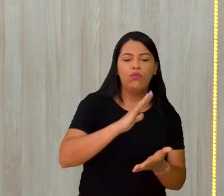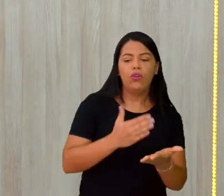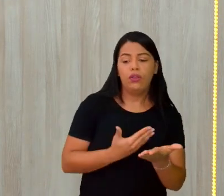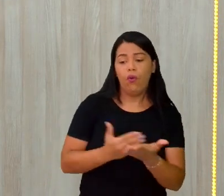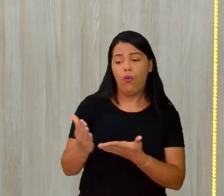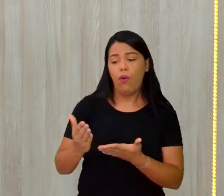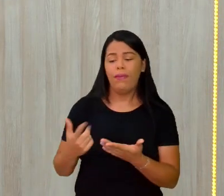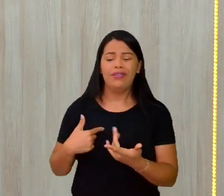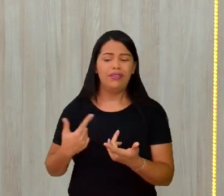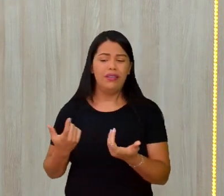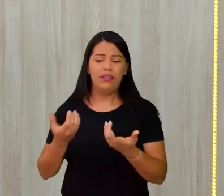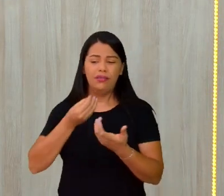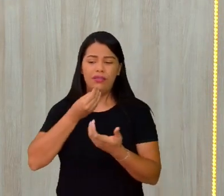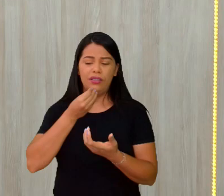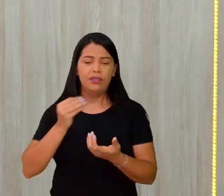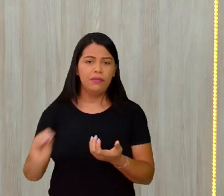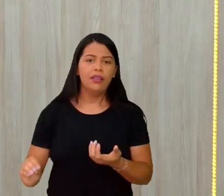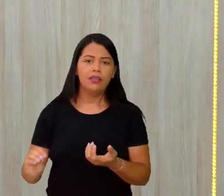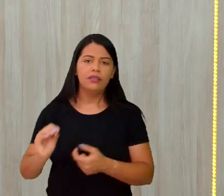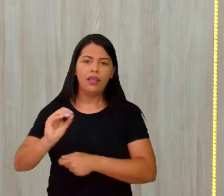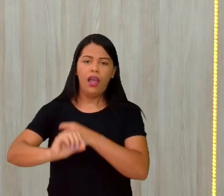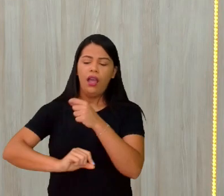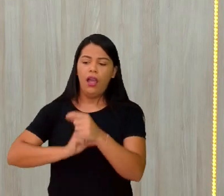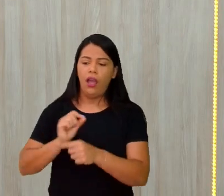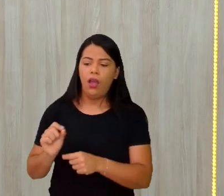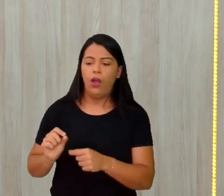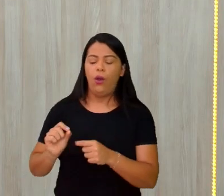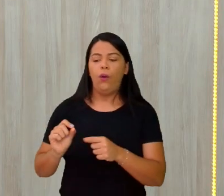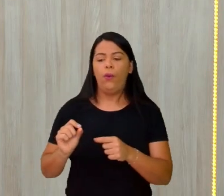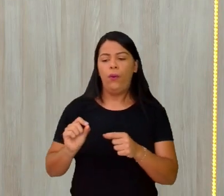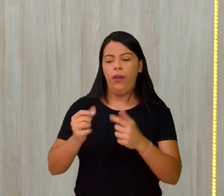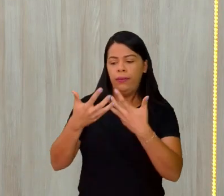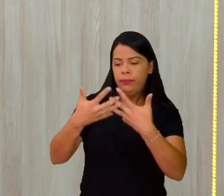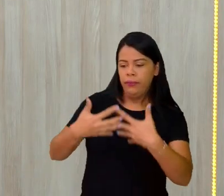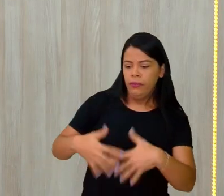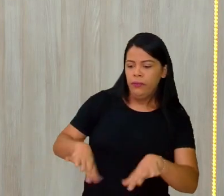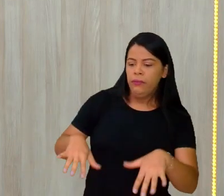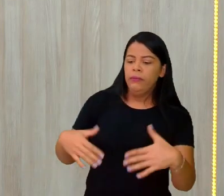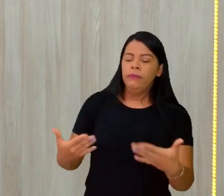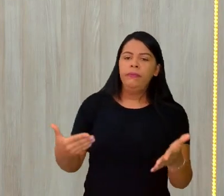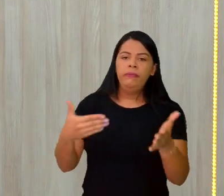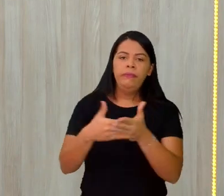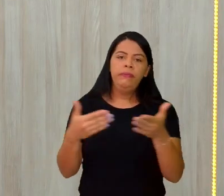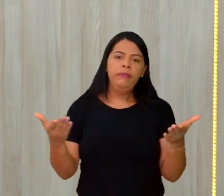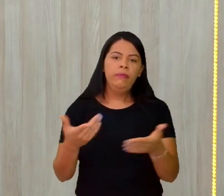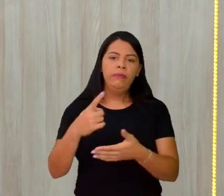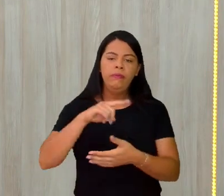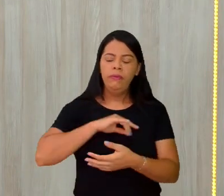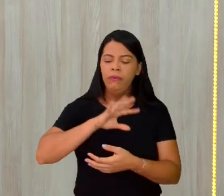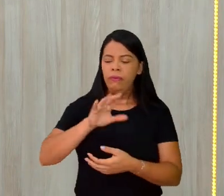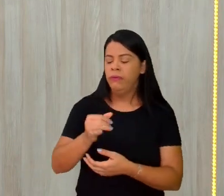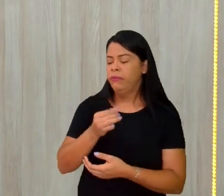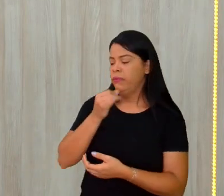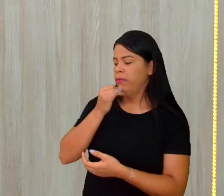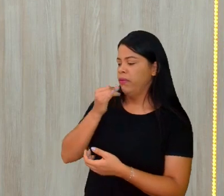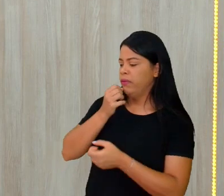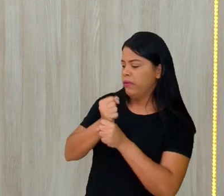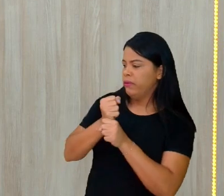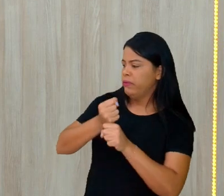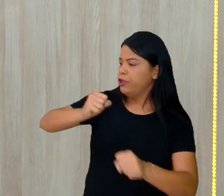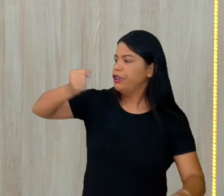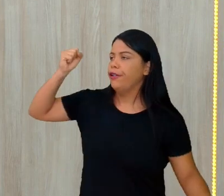industriais. Até chegar nesse cenário atual, a gente pegar, por exemplo, grandes cidades como